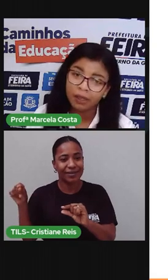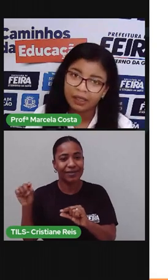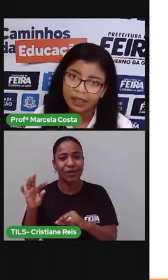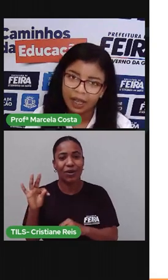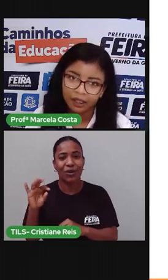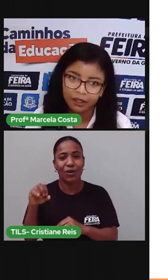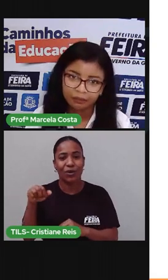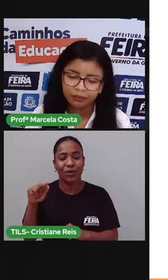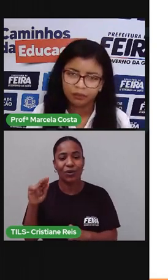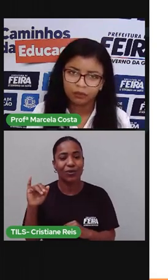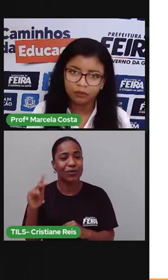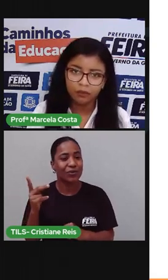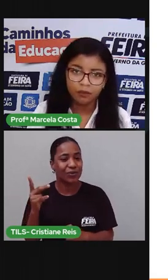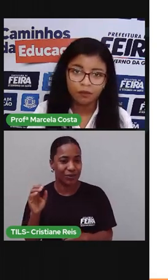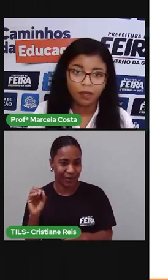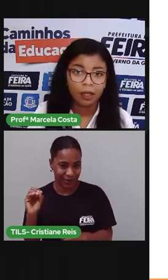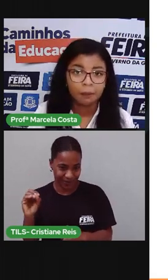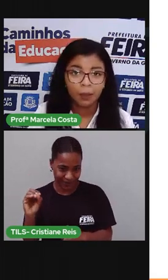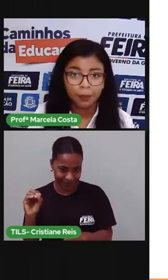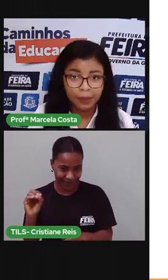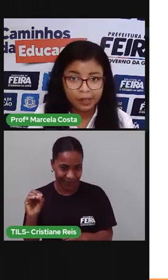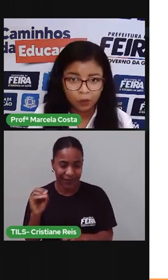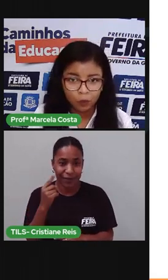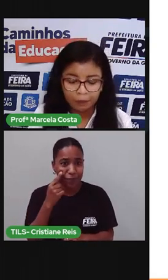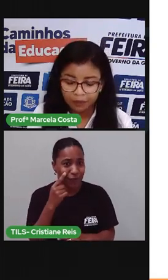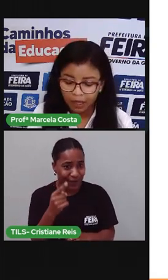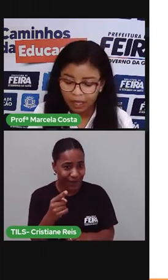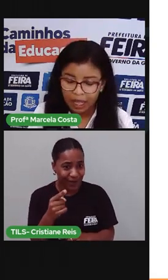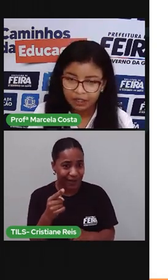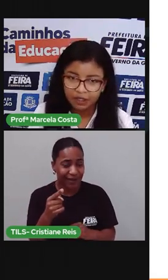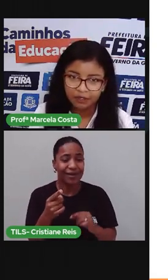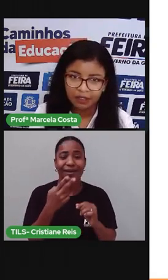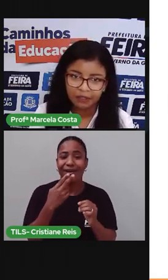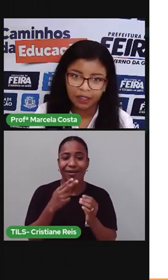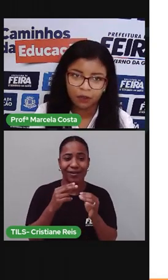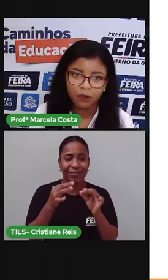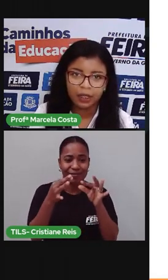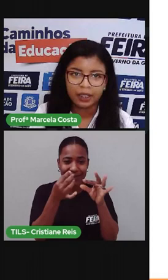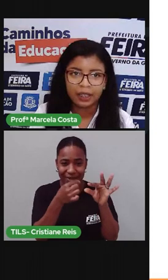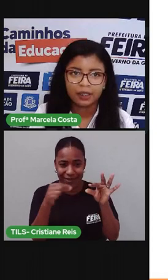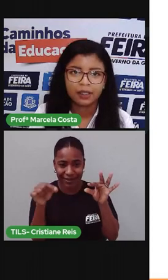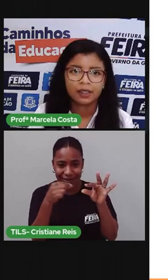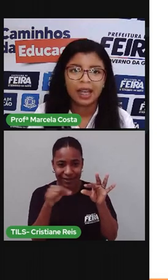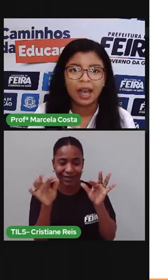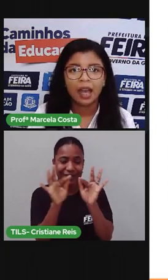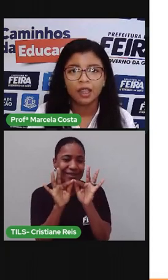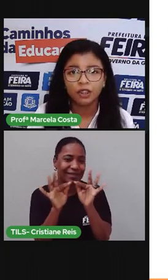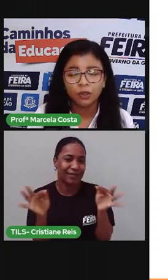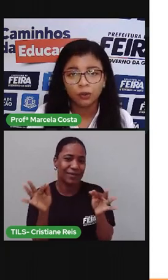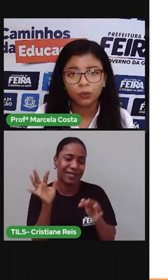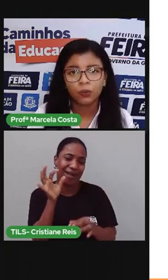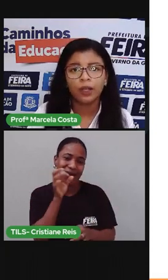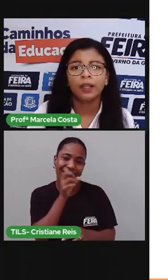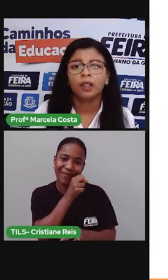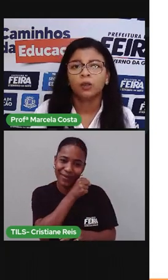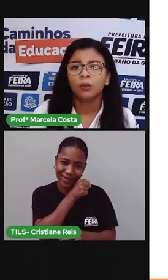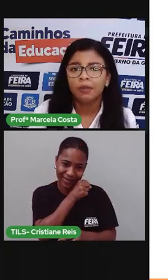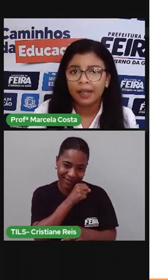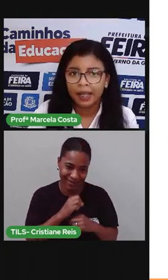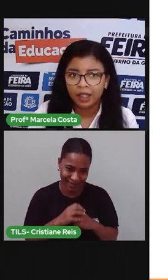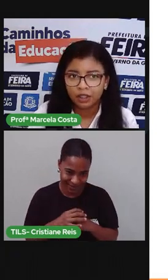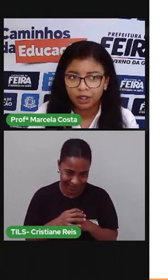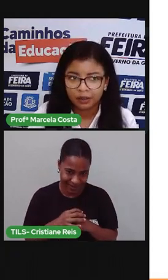deixa ali uma mensagem para uma pessoa. A gente vai ver agora, crianças, a estrutura